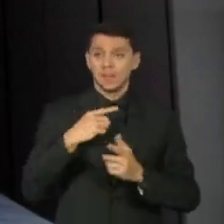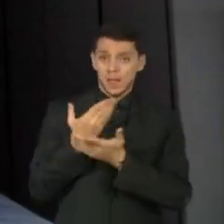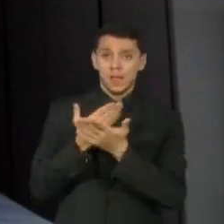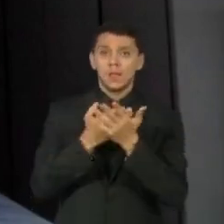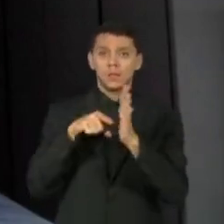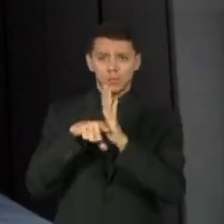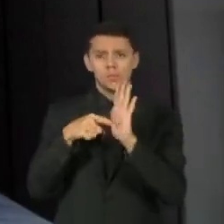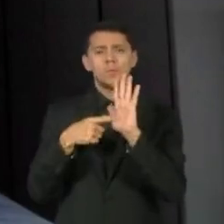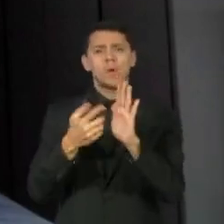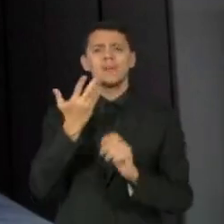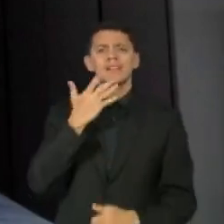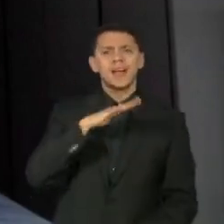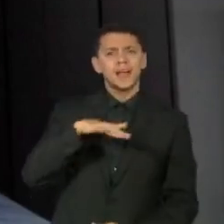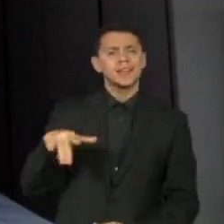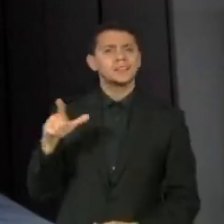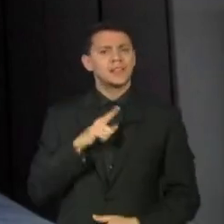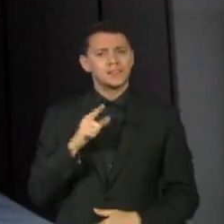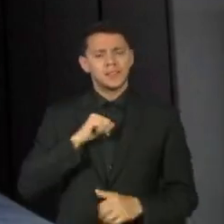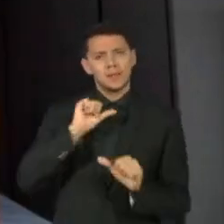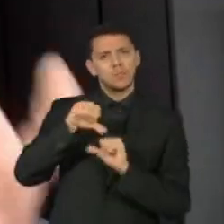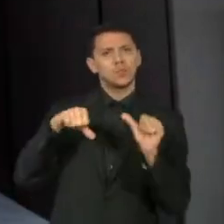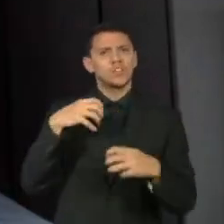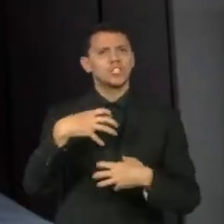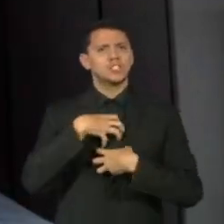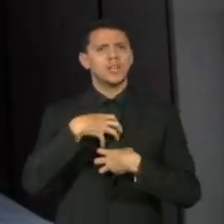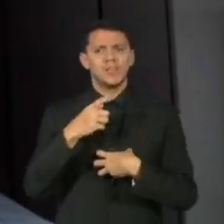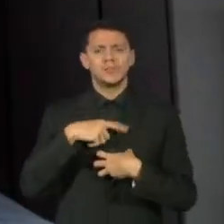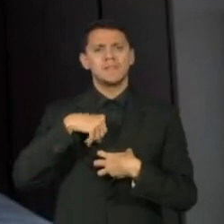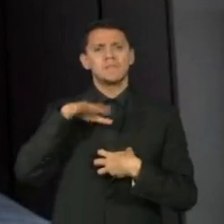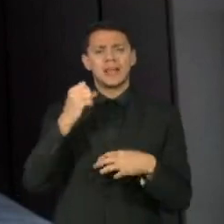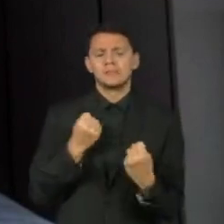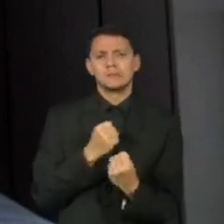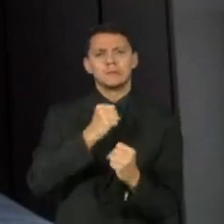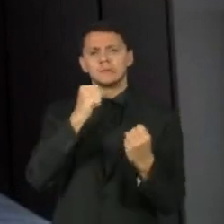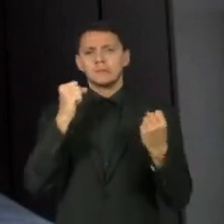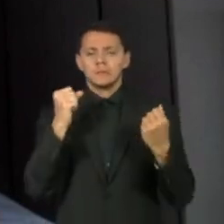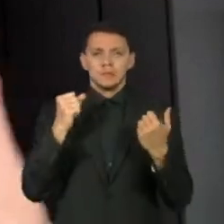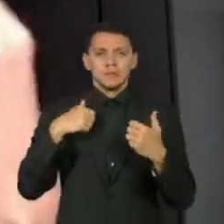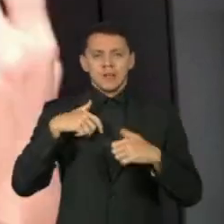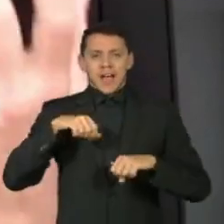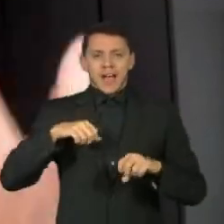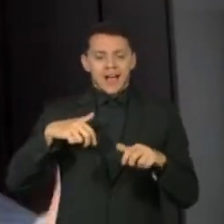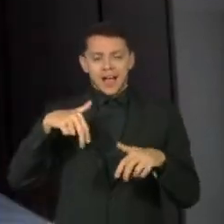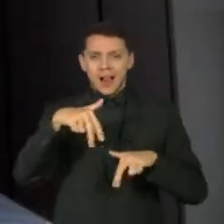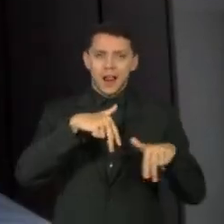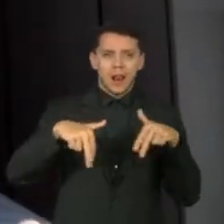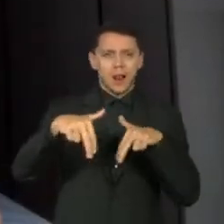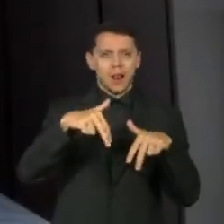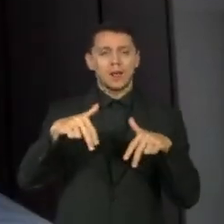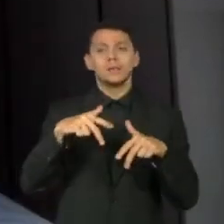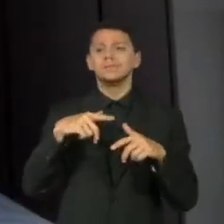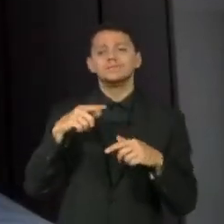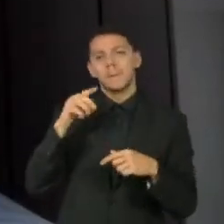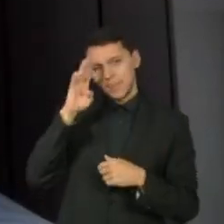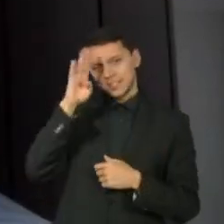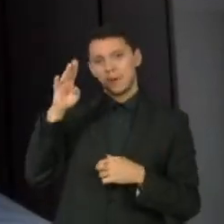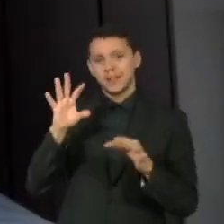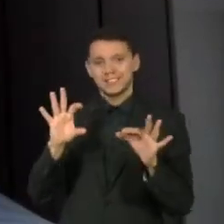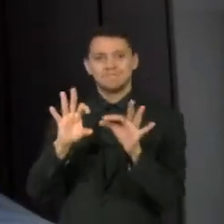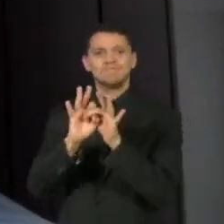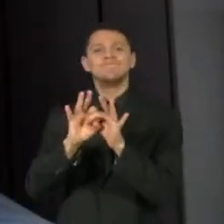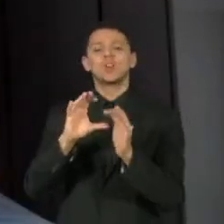comportamento, comportamento mais hiperativo, principalmente associado a corantes. A gente tem estudos associando com